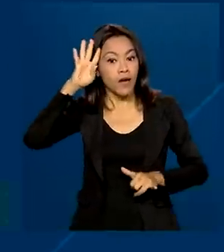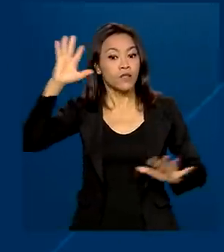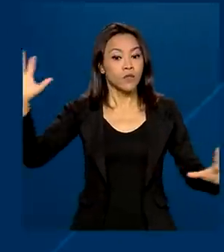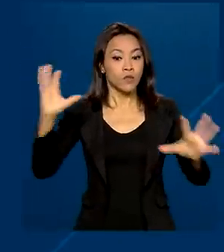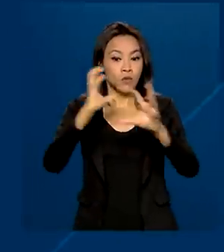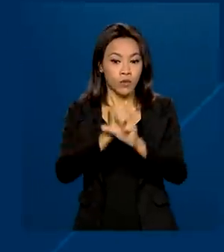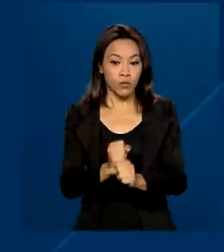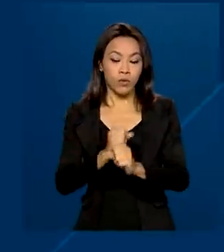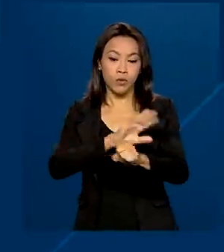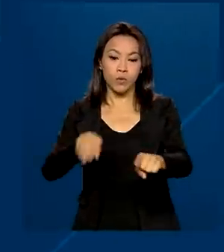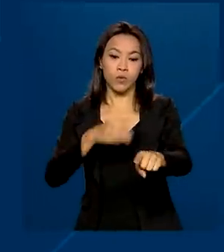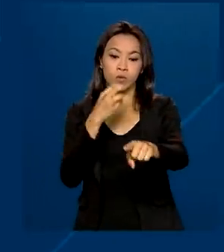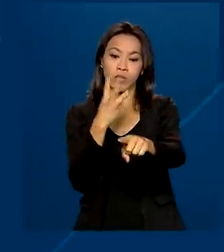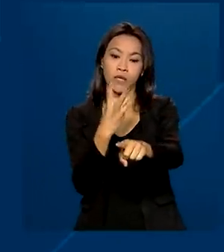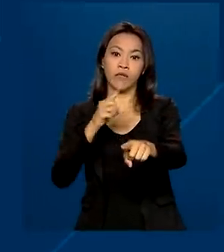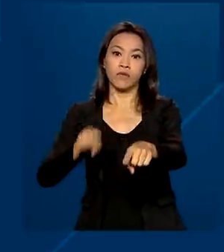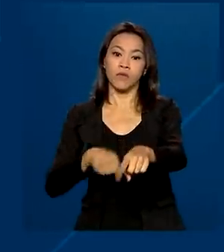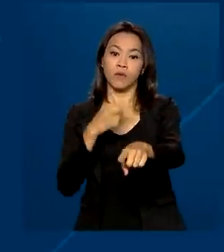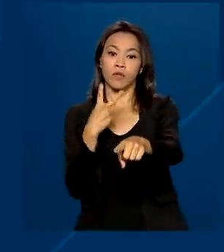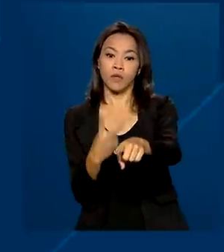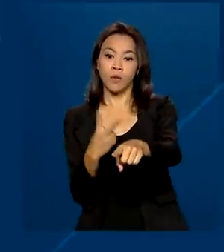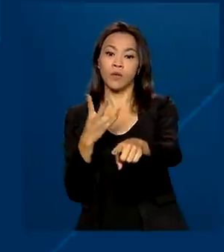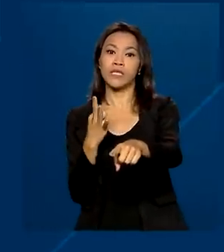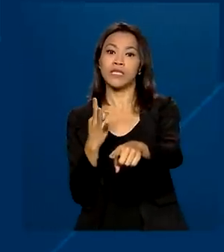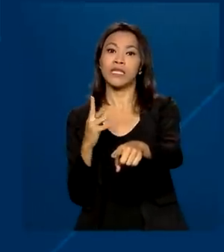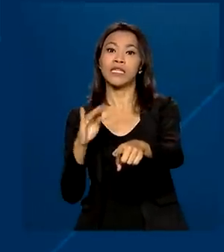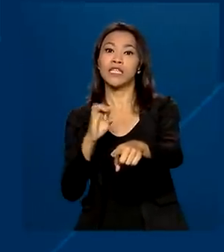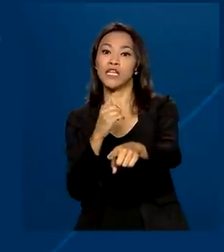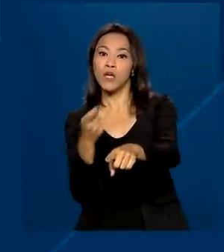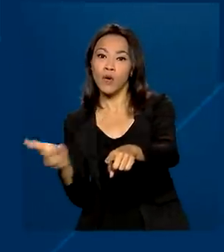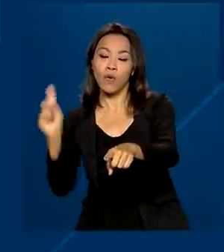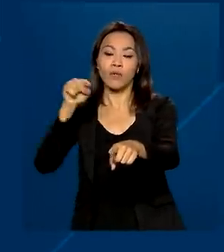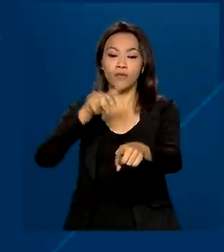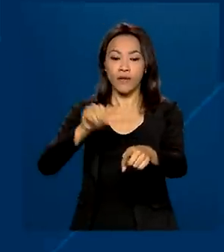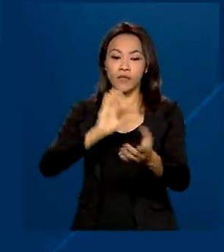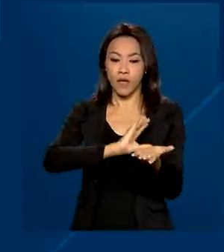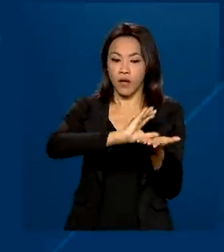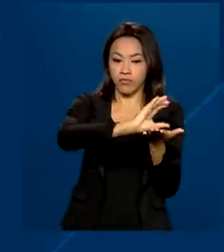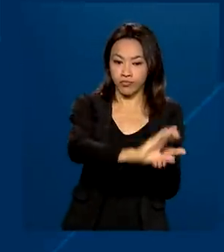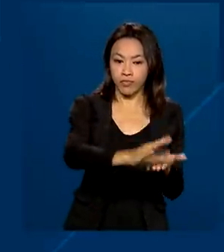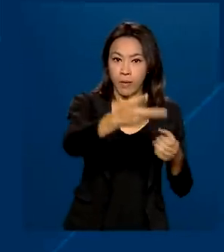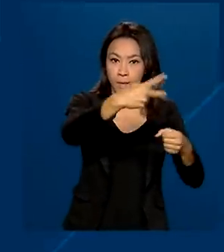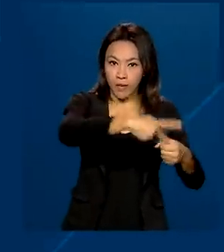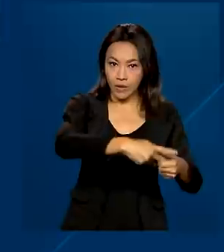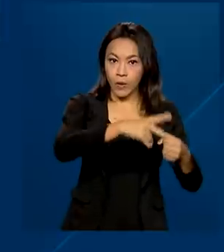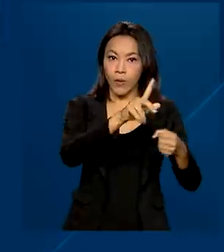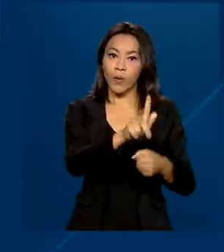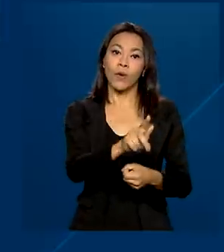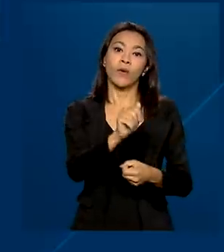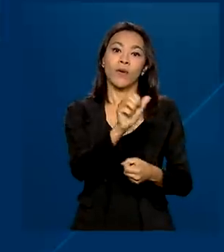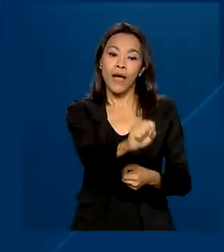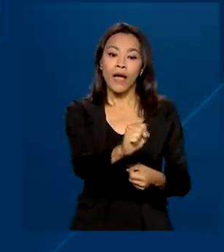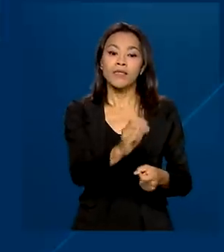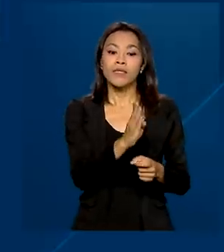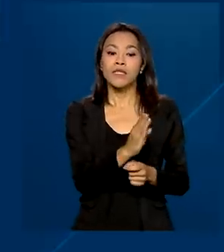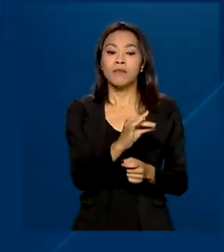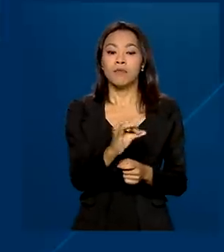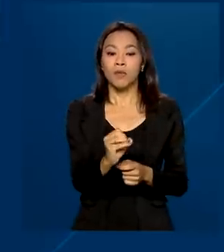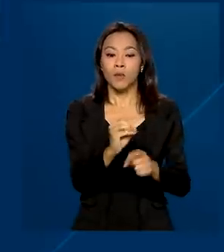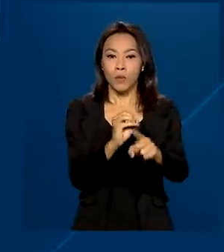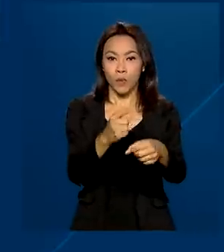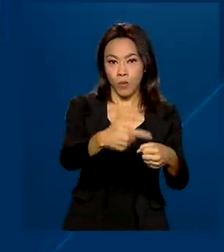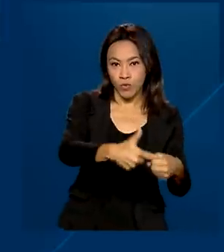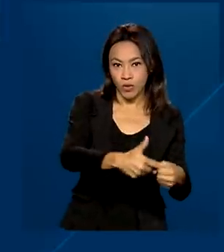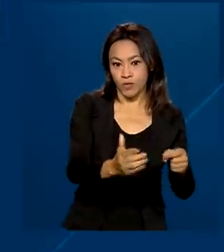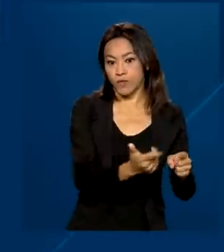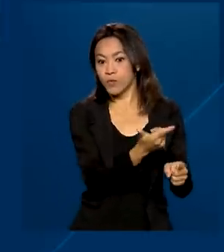trilhões e 700 bilhões de reais serão destinados para os setores de petróleo, gás natural e biocombustíveis.